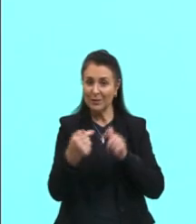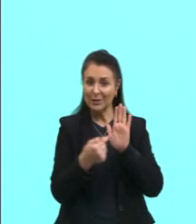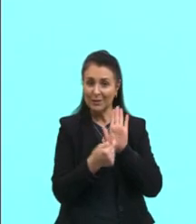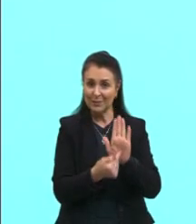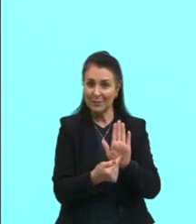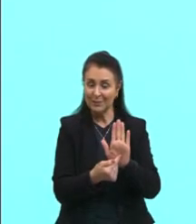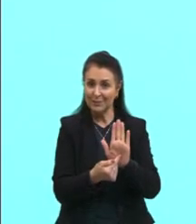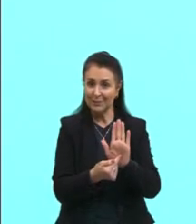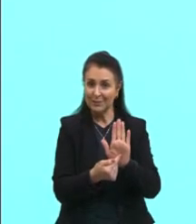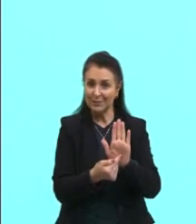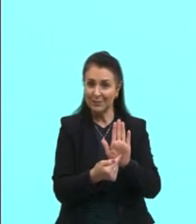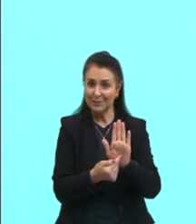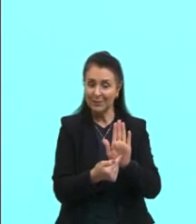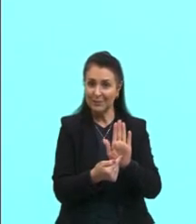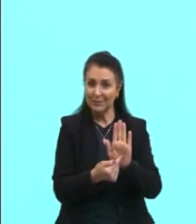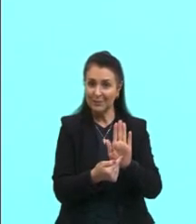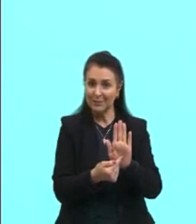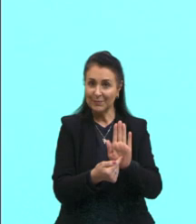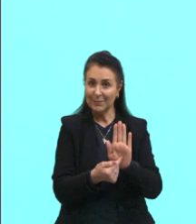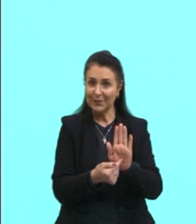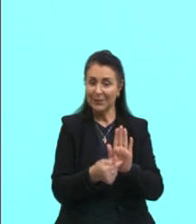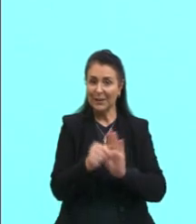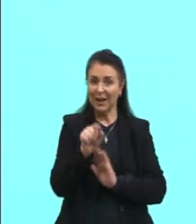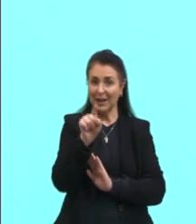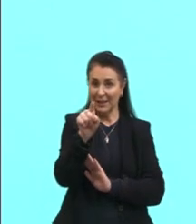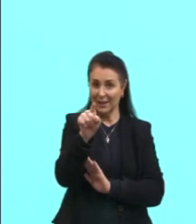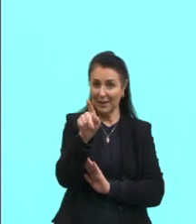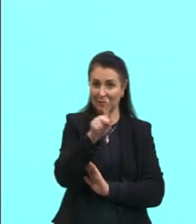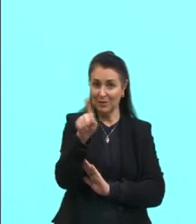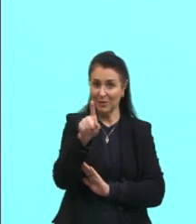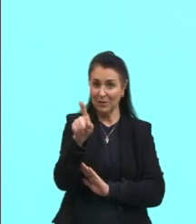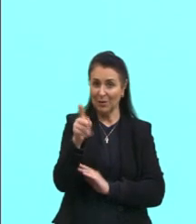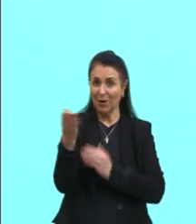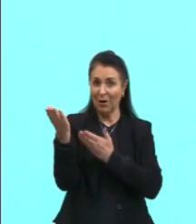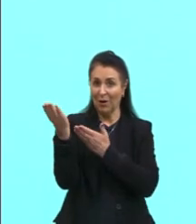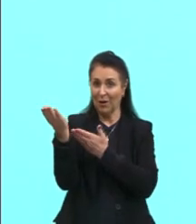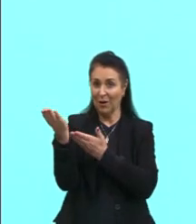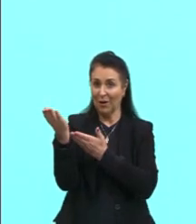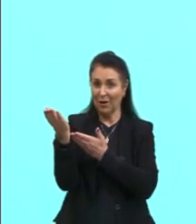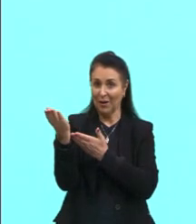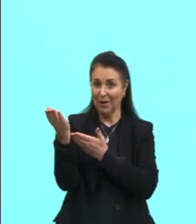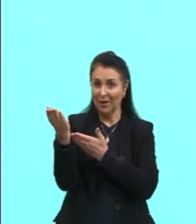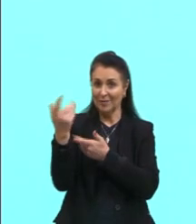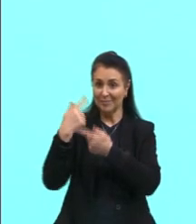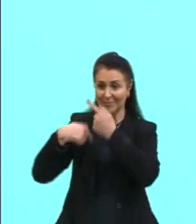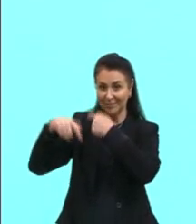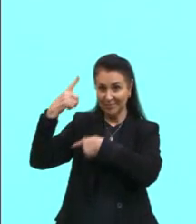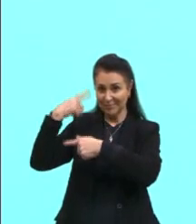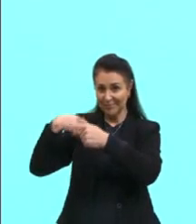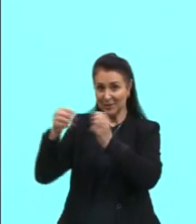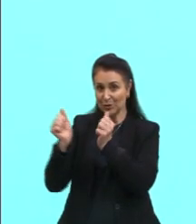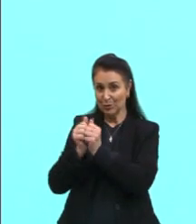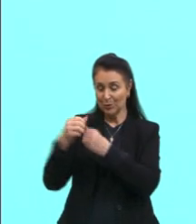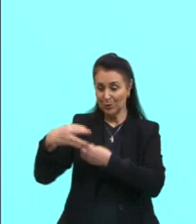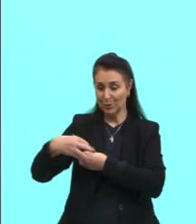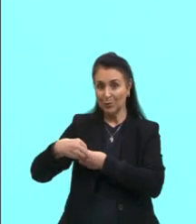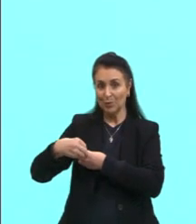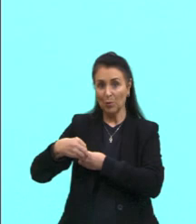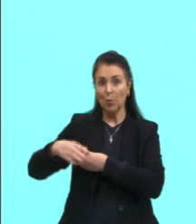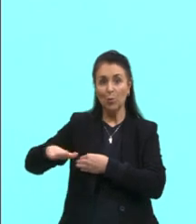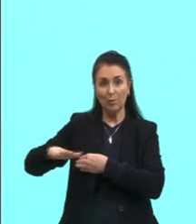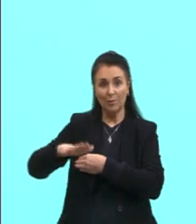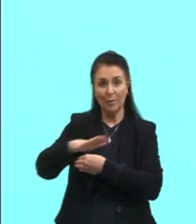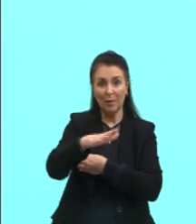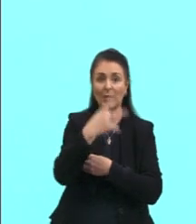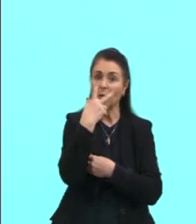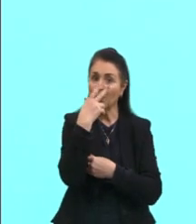Então, aqui, temos um ancestral com os mamíferos. Os répteis têm um ancestral comum com os